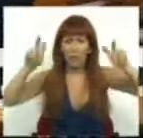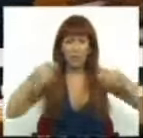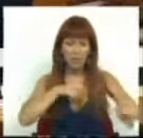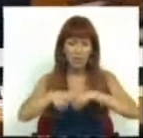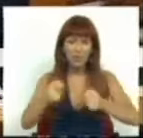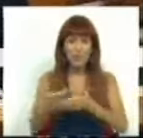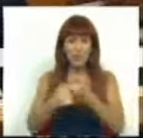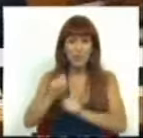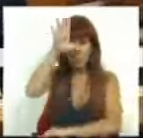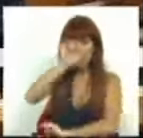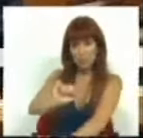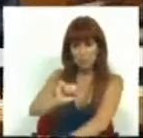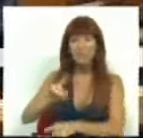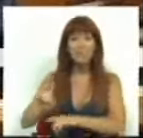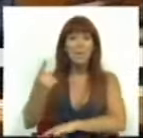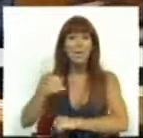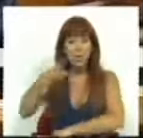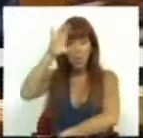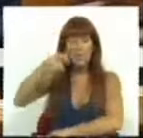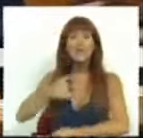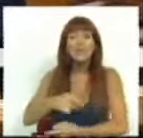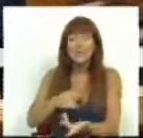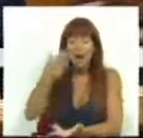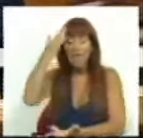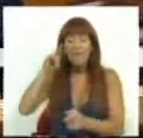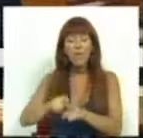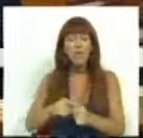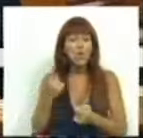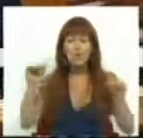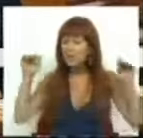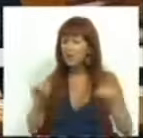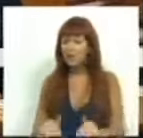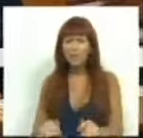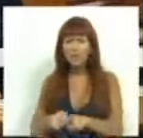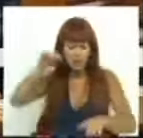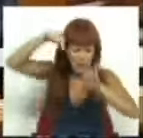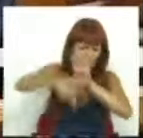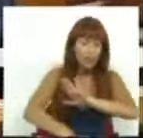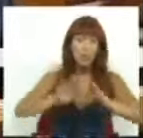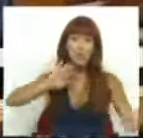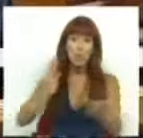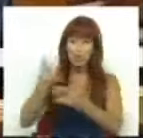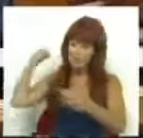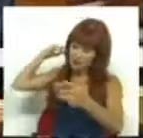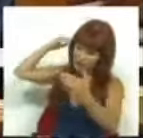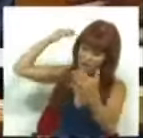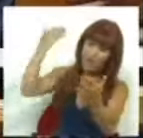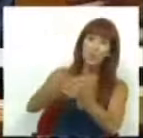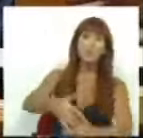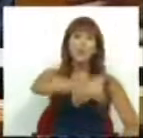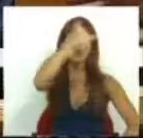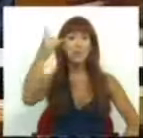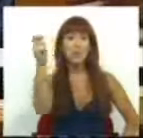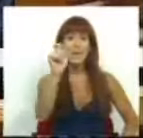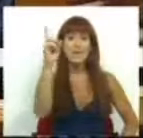económica deste Governo, mesmo quando o Governo prevê uma das recessões mais profundas das últimas décadas para o